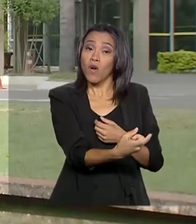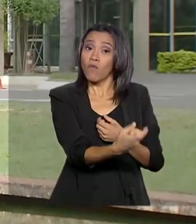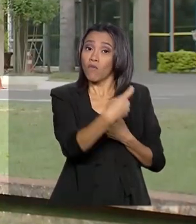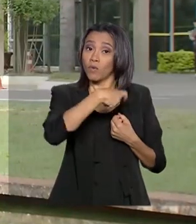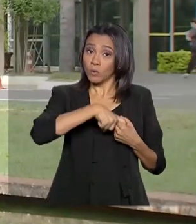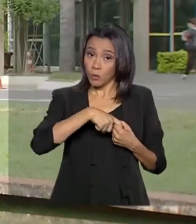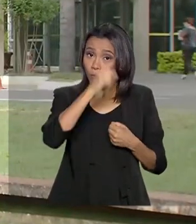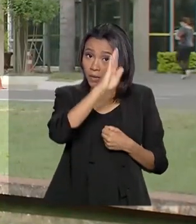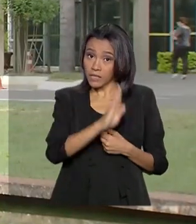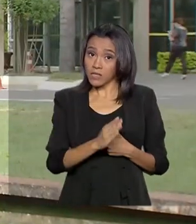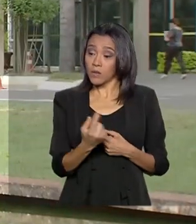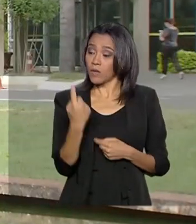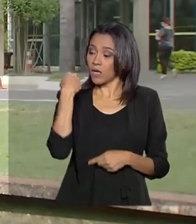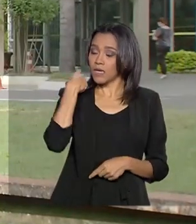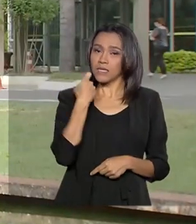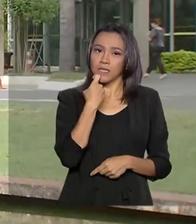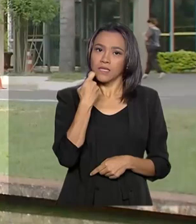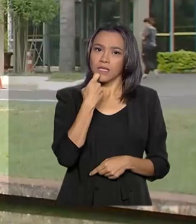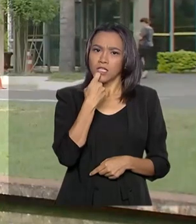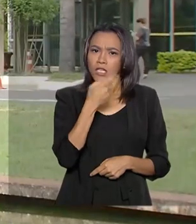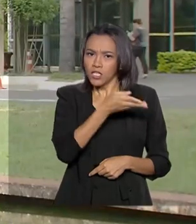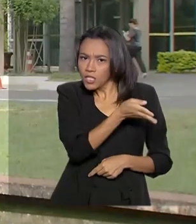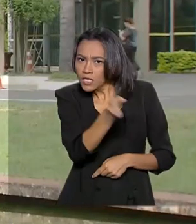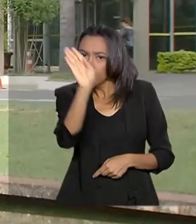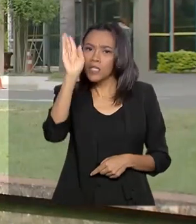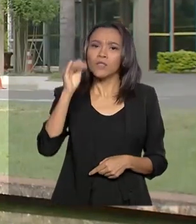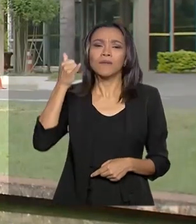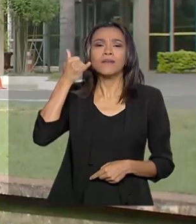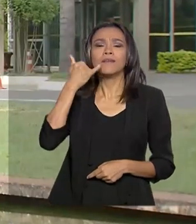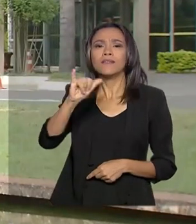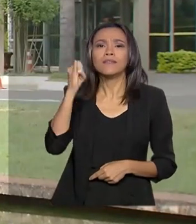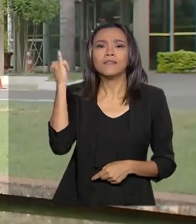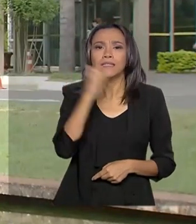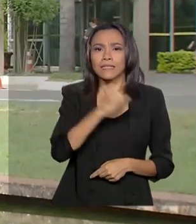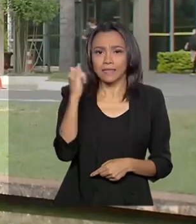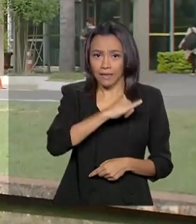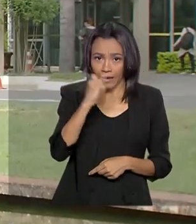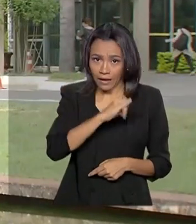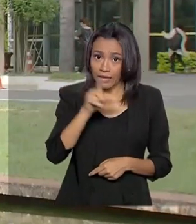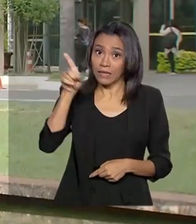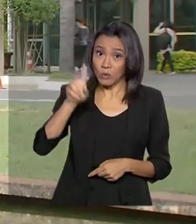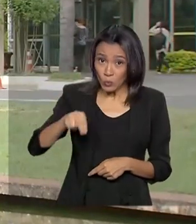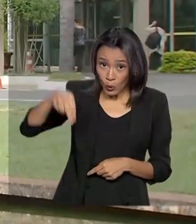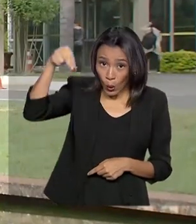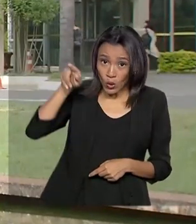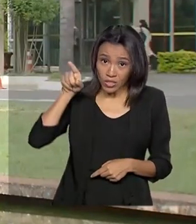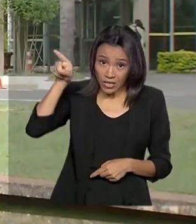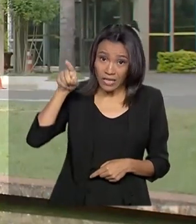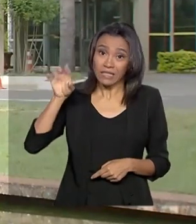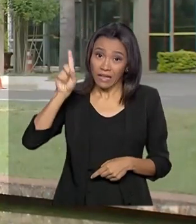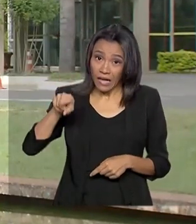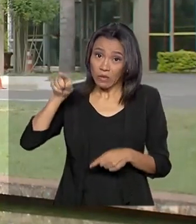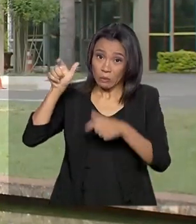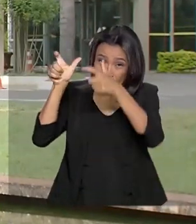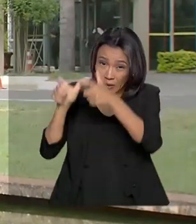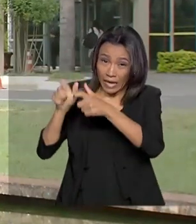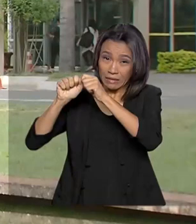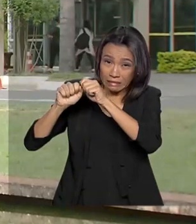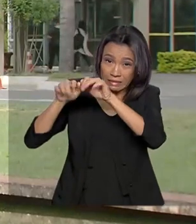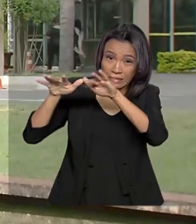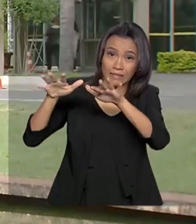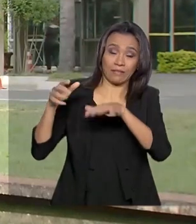sexta-feira, vindo do norte da Itália, região que é considerada foco do surto do coronavírus na Europa. Ele foi